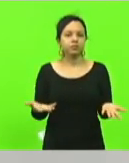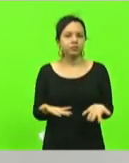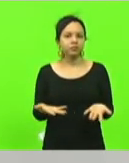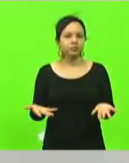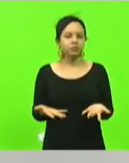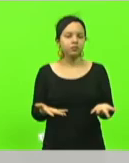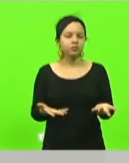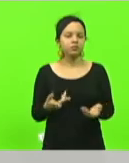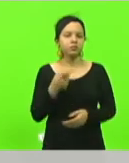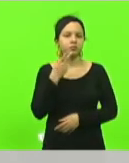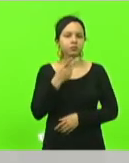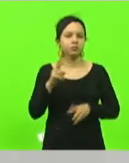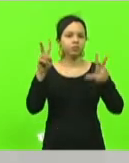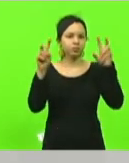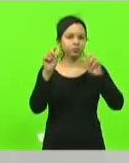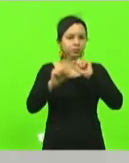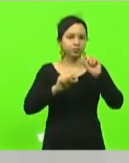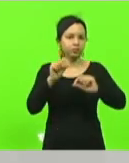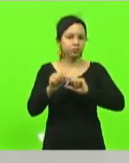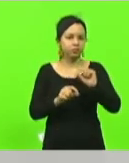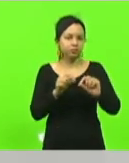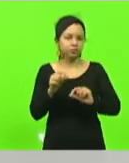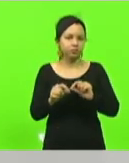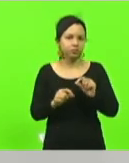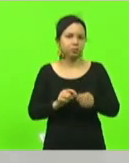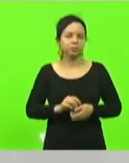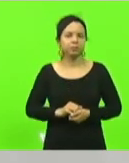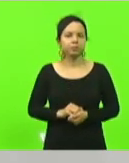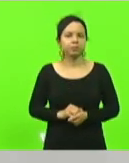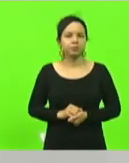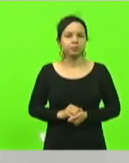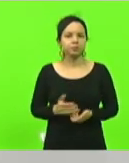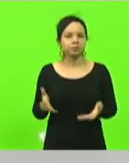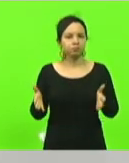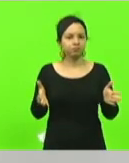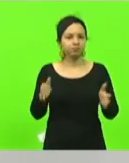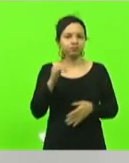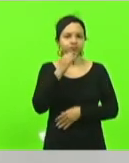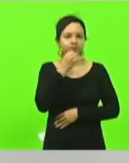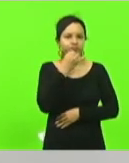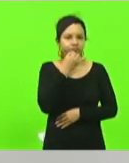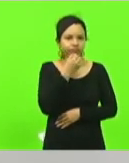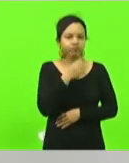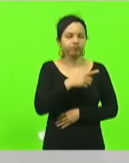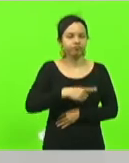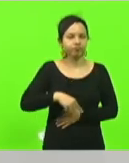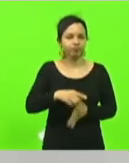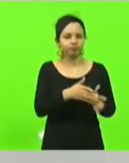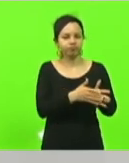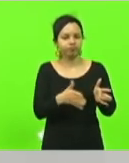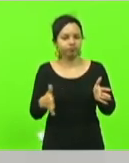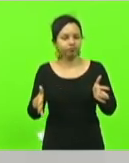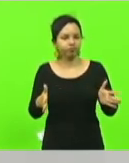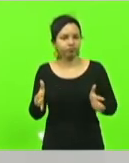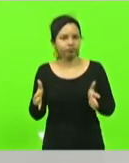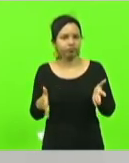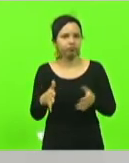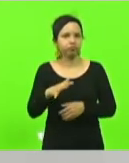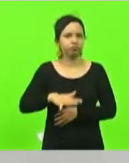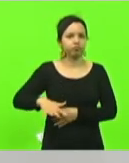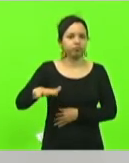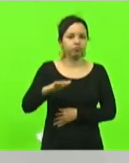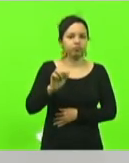uma fala de um momento triste que a gente passou lá na nossa região da